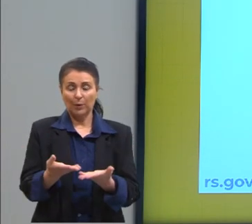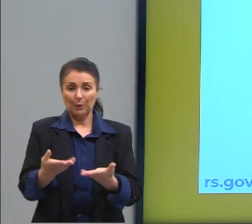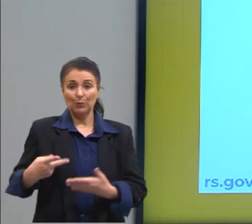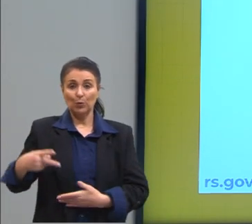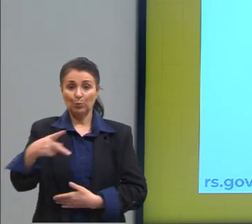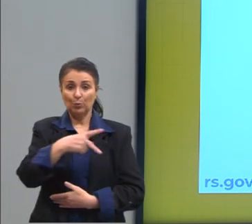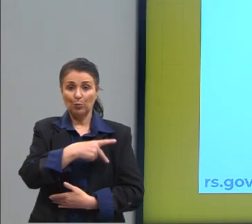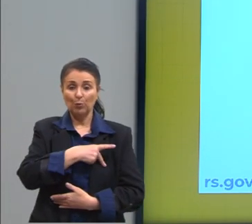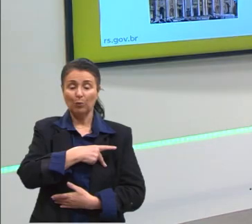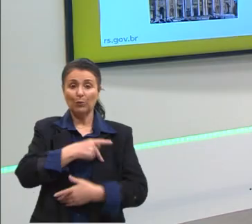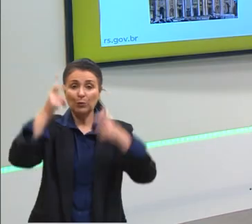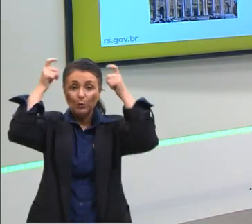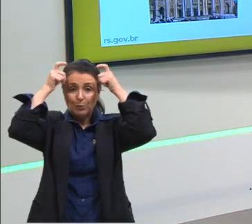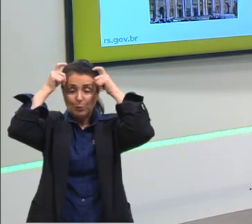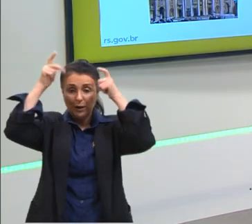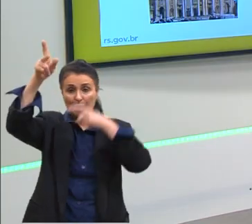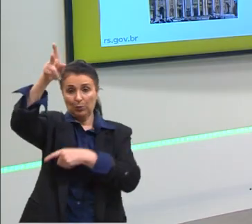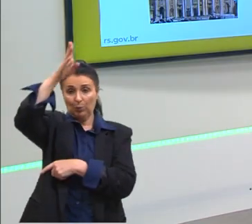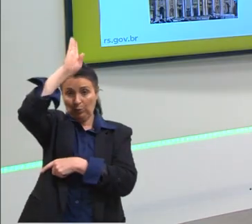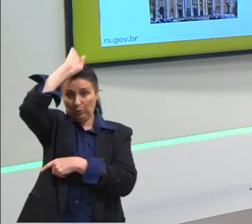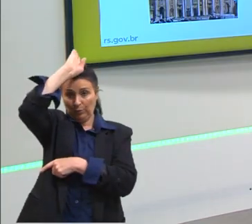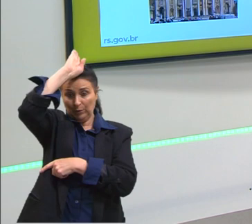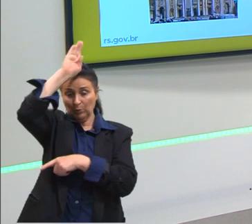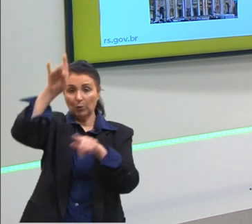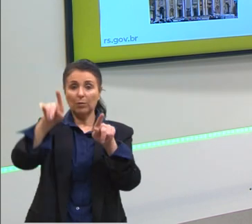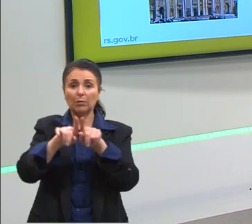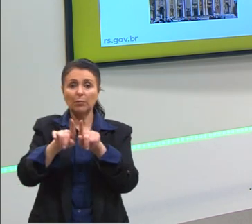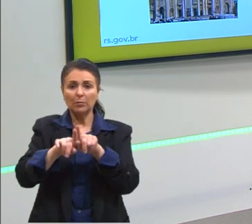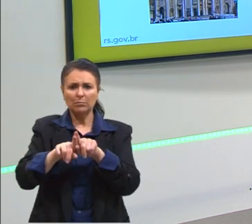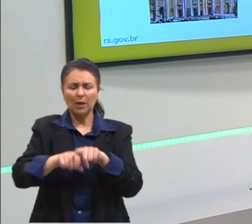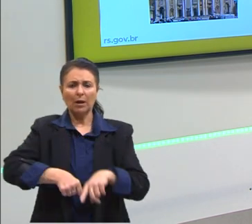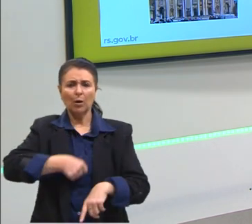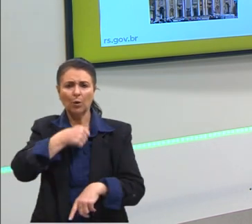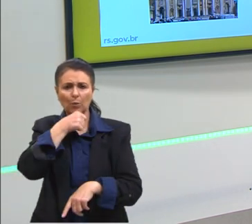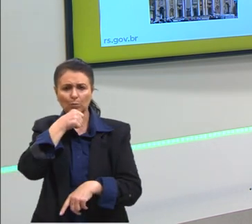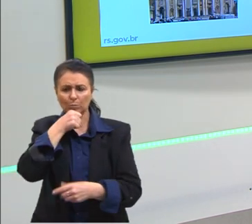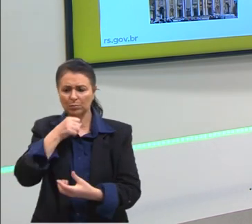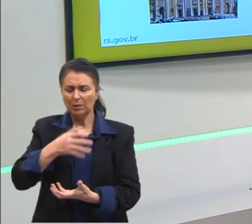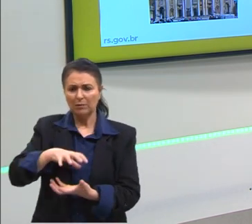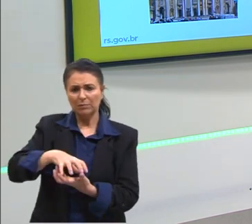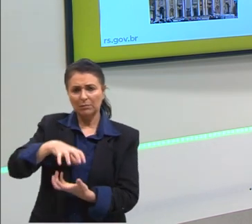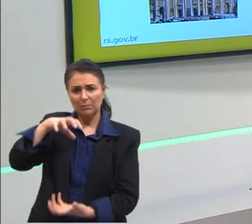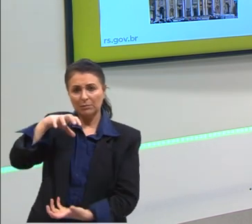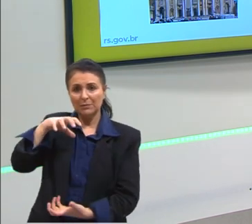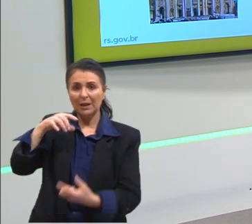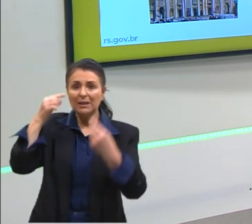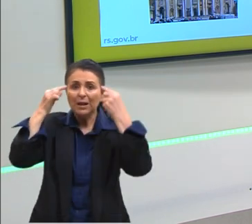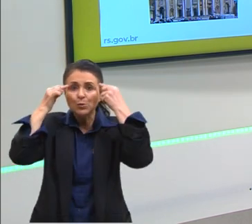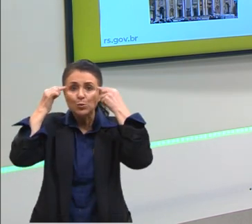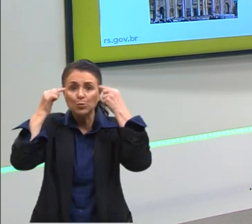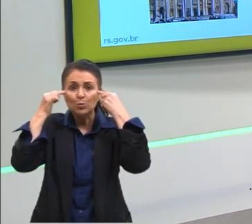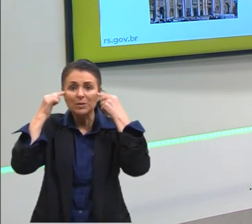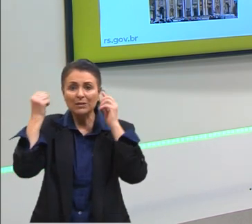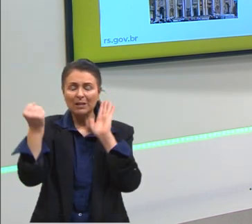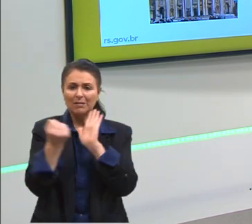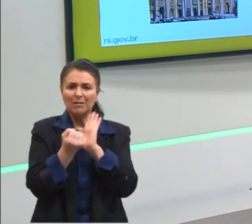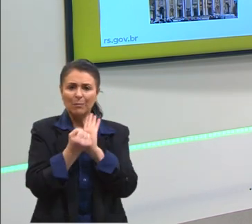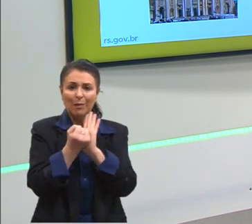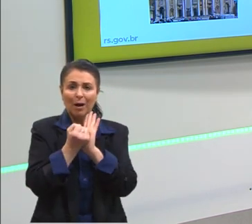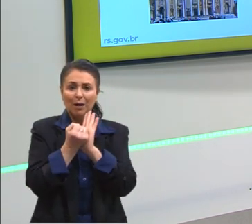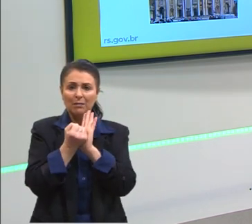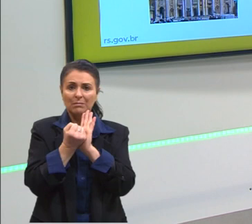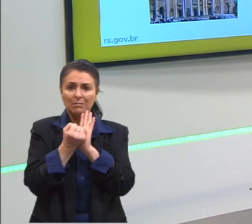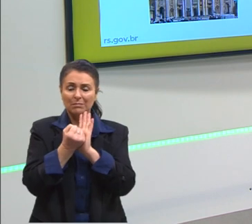eles retratando também idosos. Essas rugas, essas marcas de expressão não apareciam na